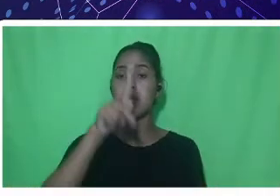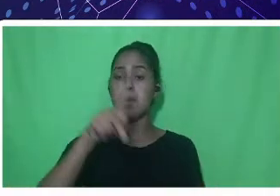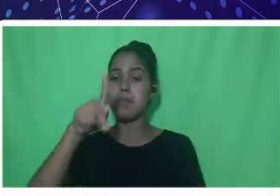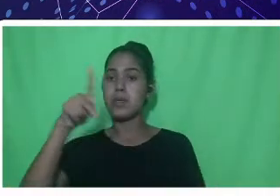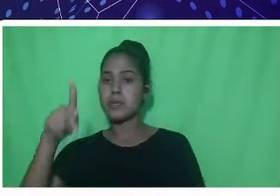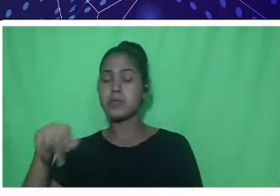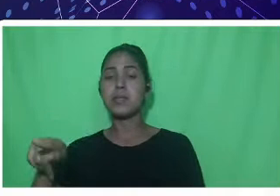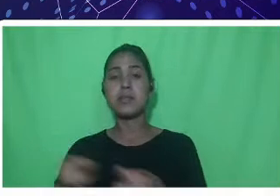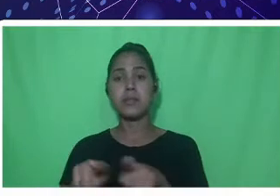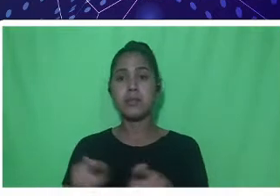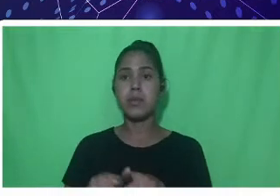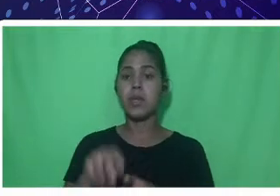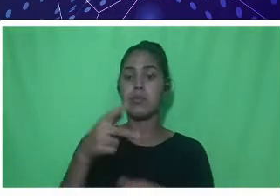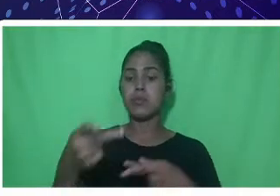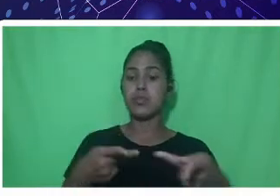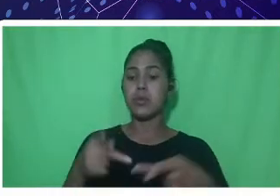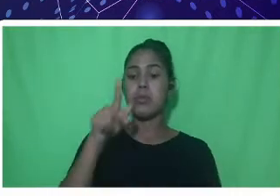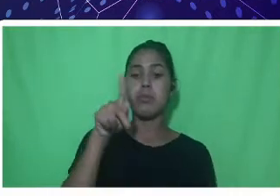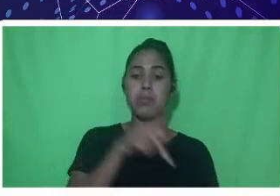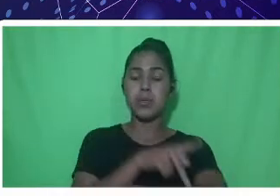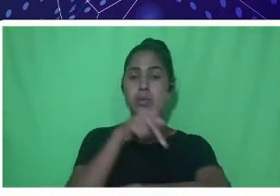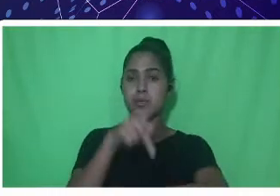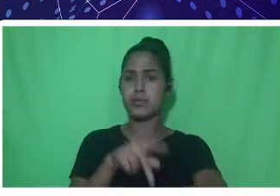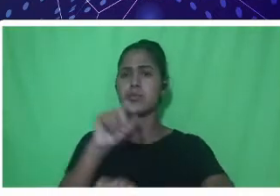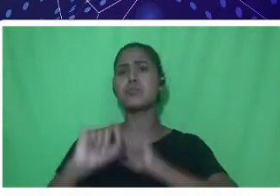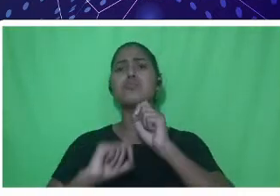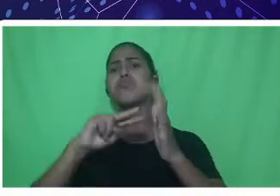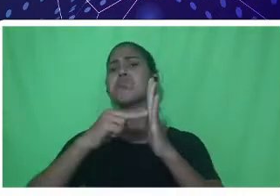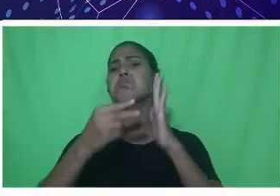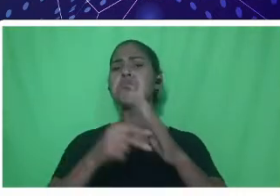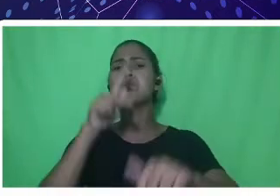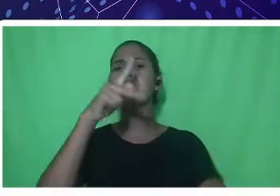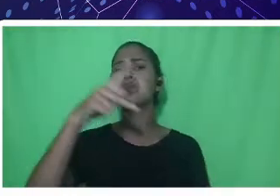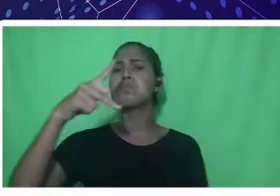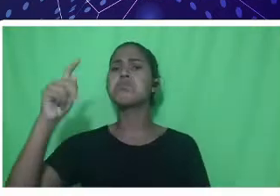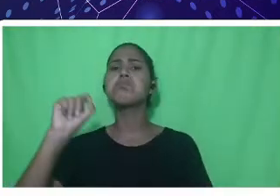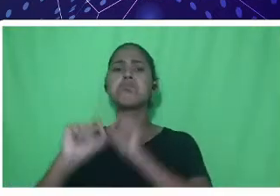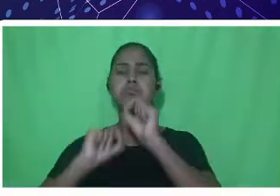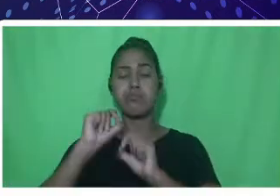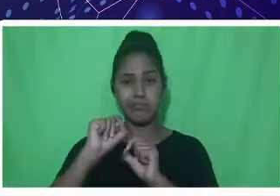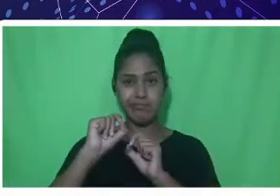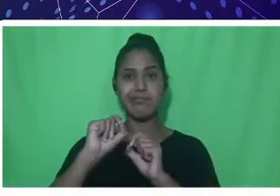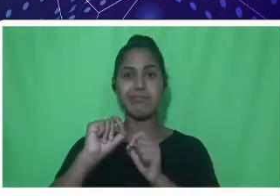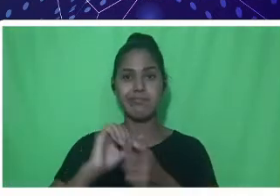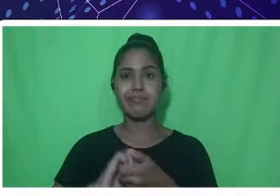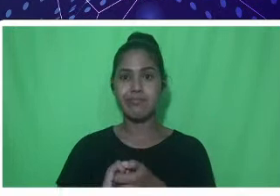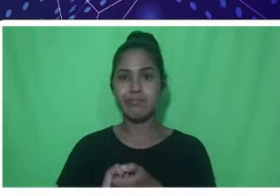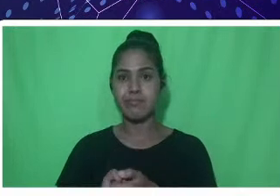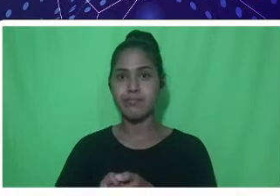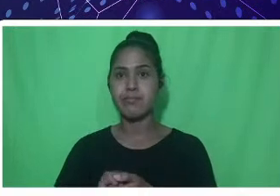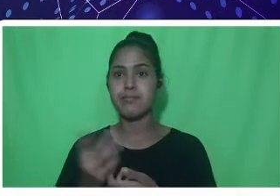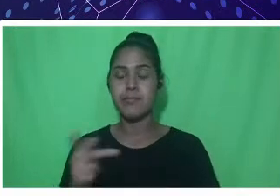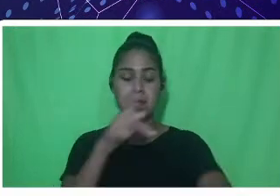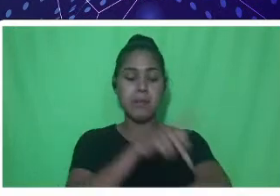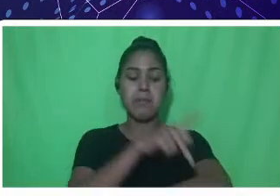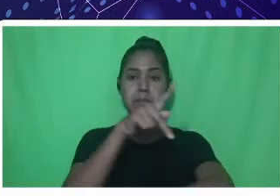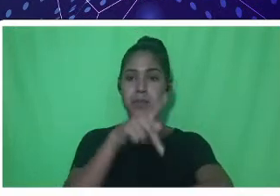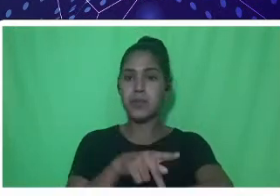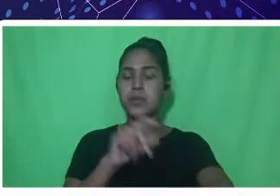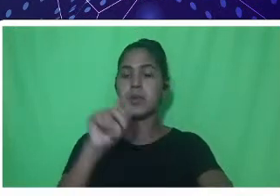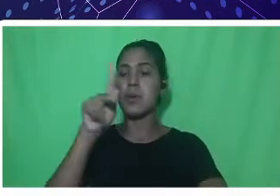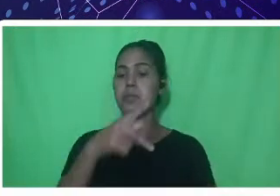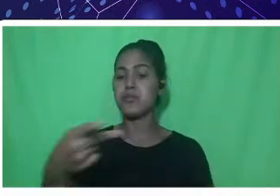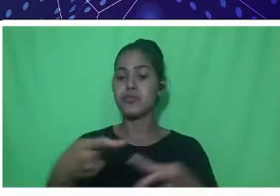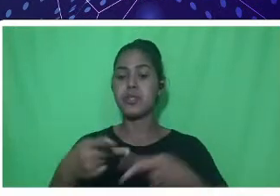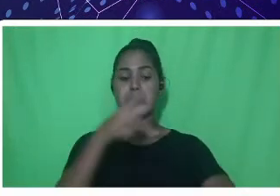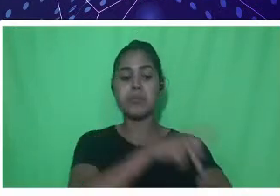projeto? É o projeto que ele, falando de forma simples, é como se fosse uma resolução